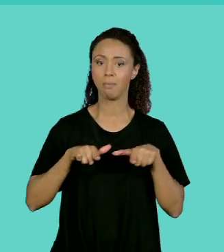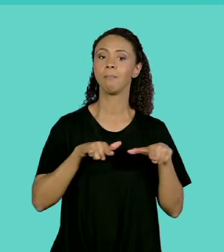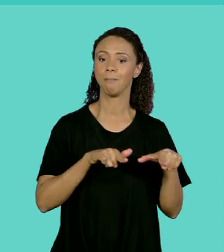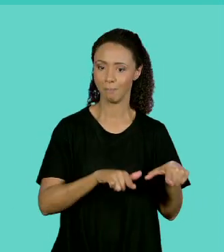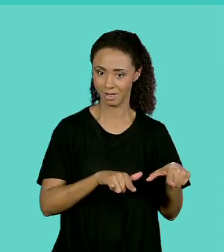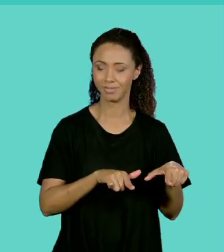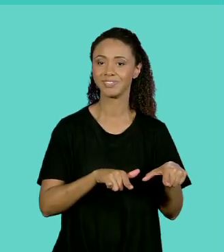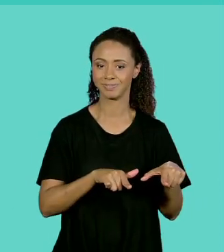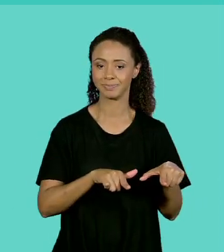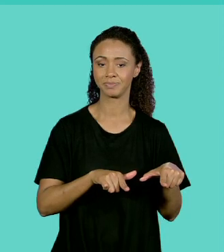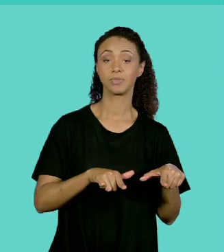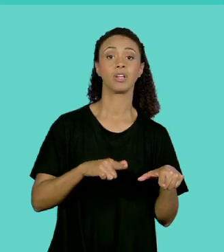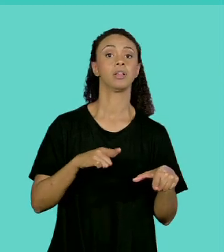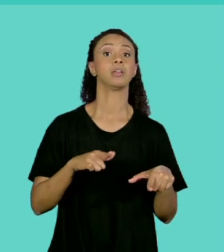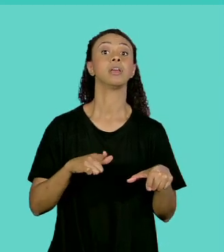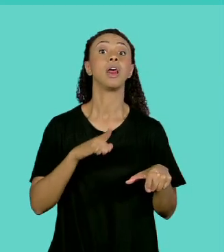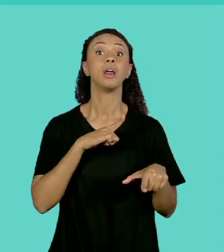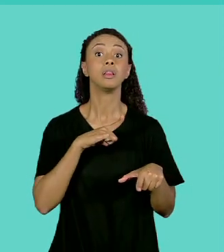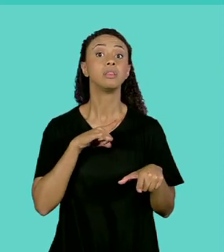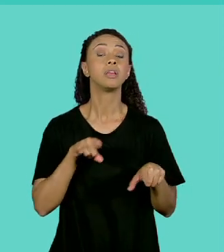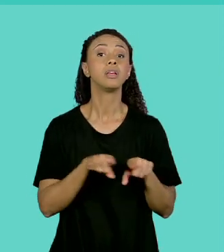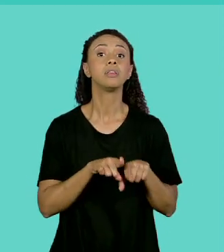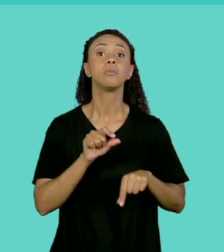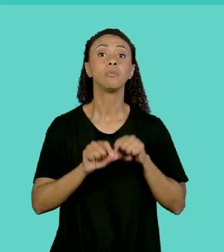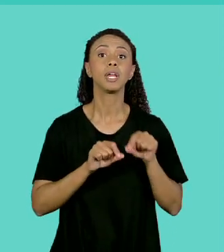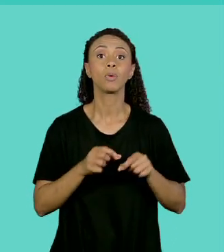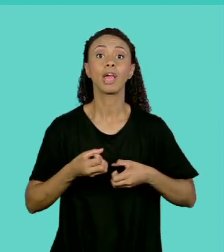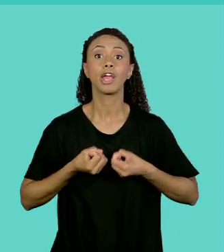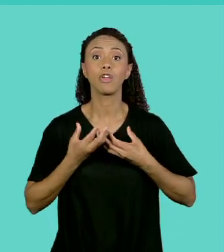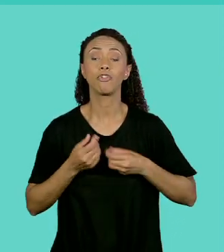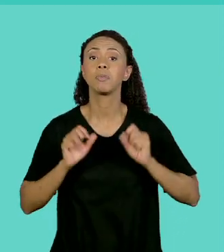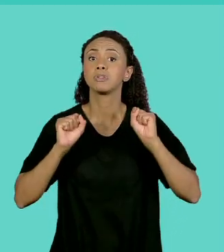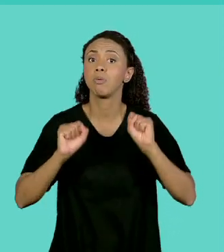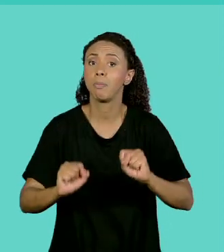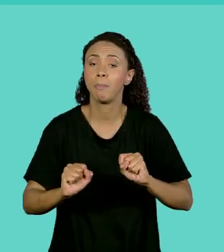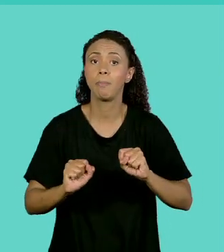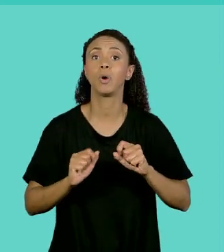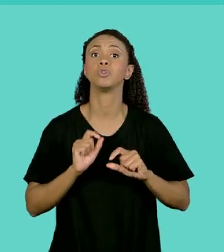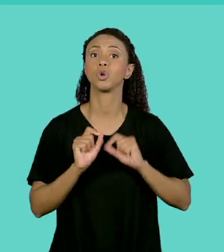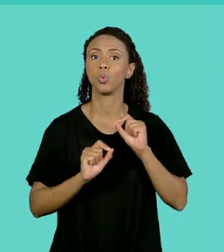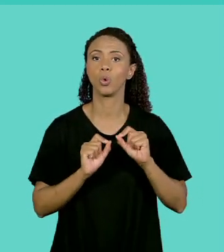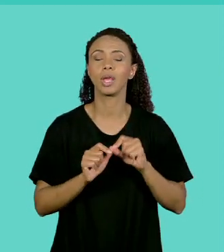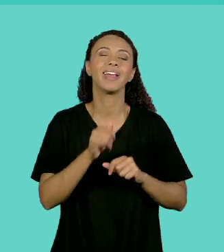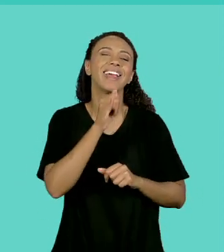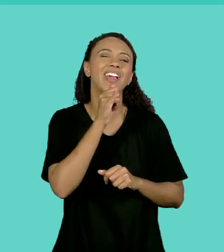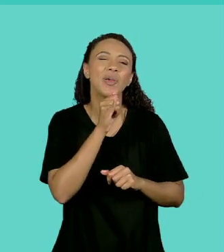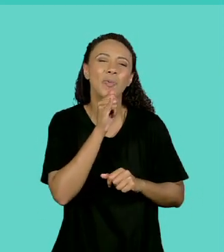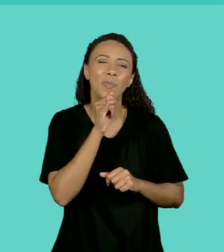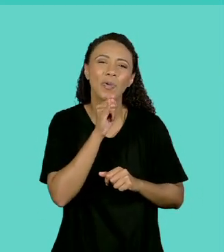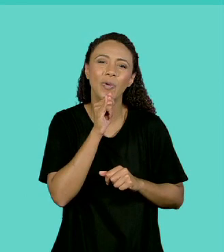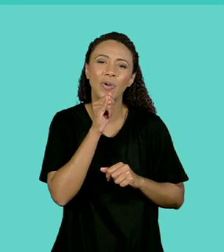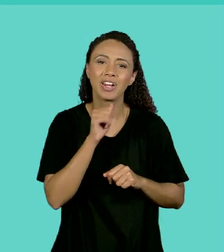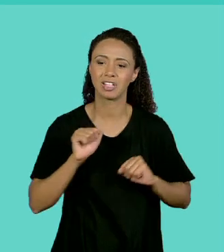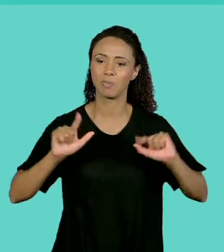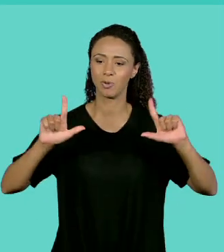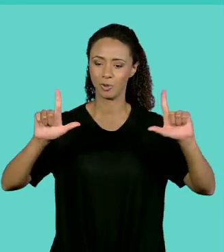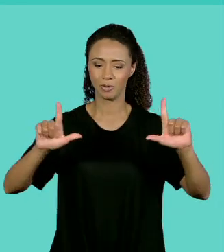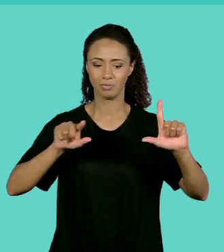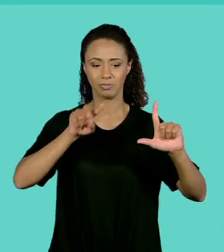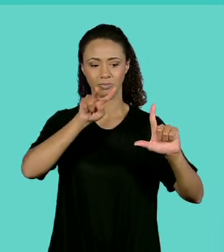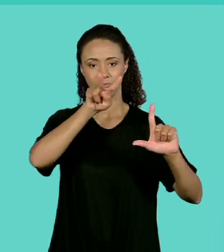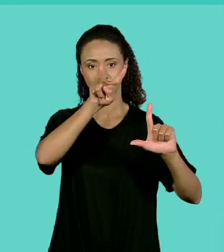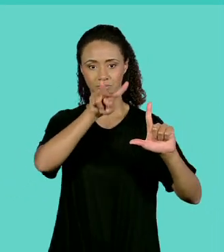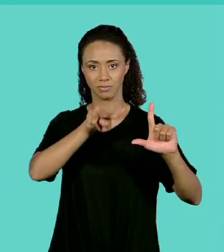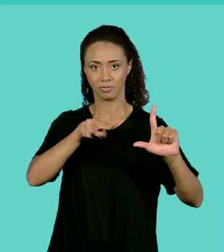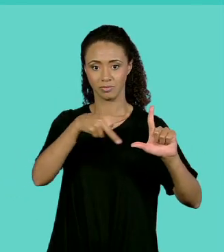um conjunto de dados que pode ser dividido por andar e por colunas, ou por linhas e colunas. Então aqui, por exemplo,